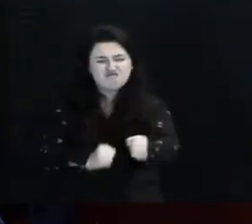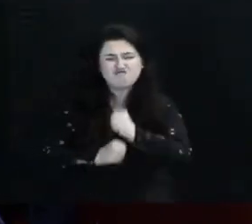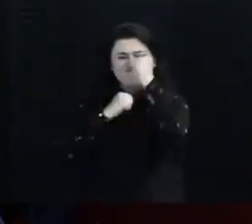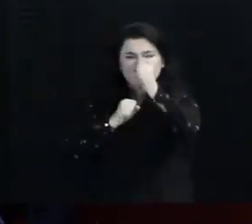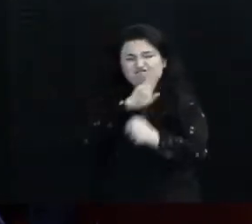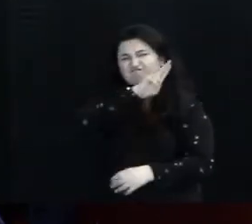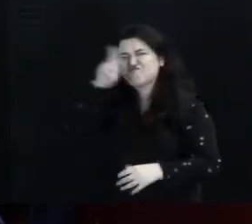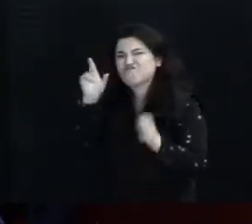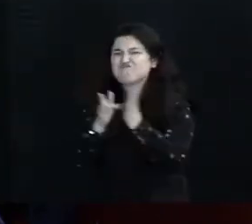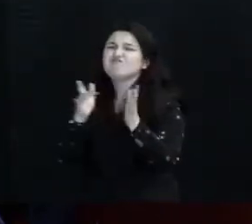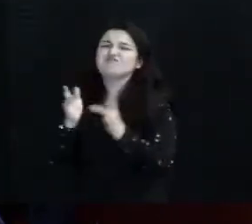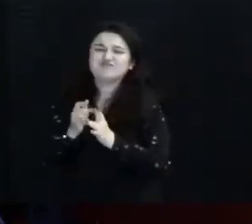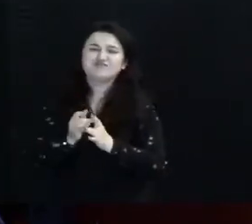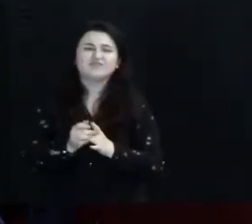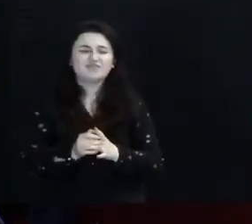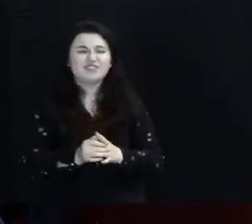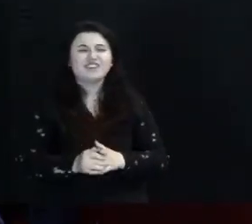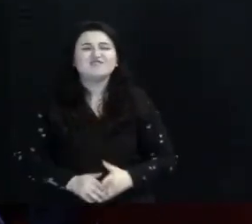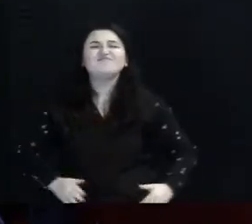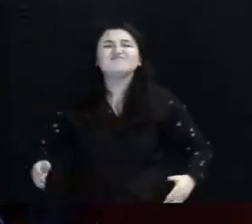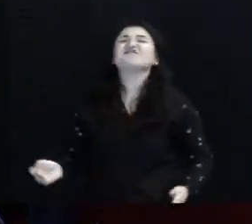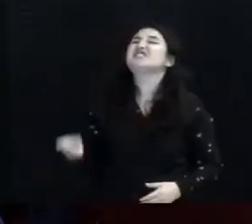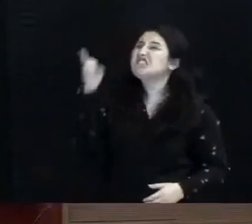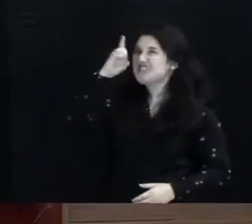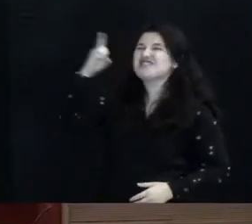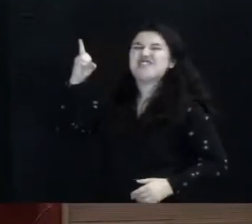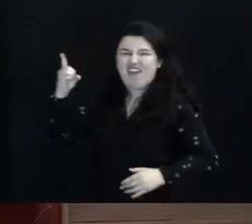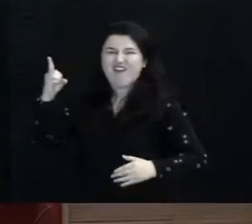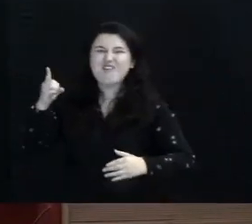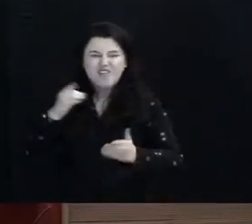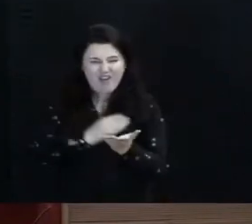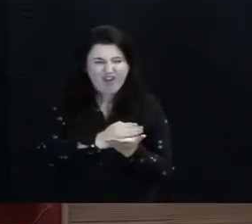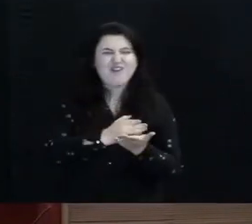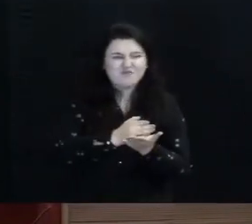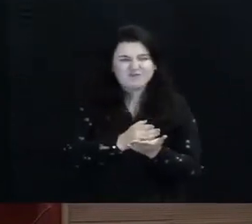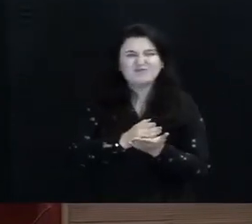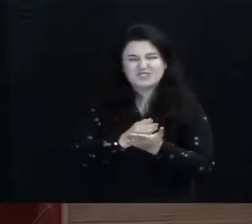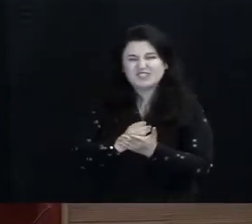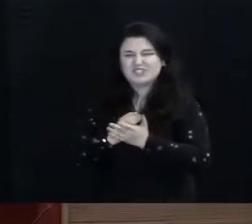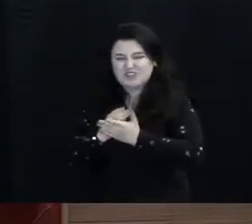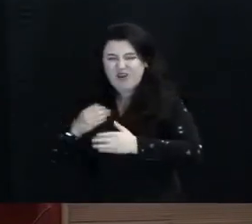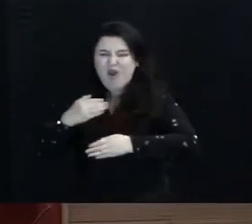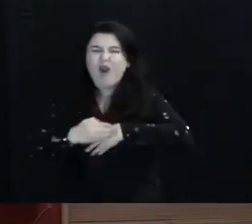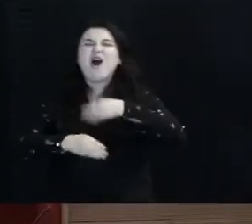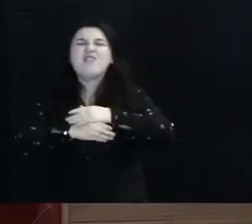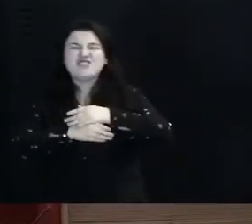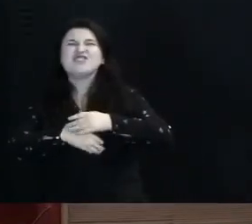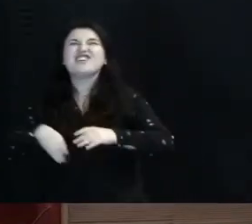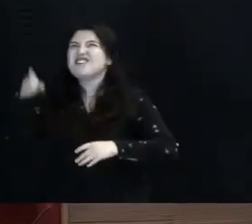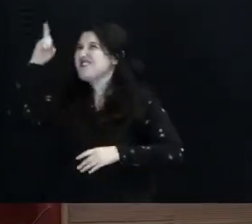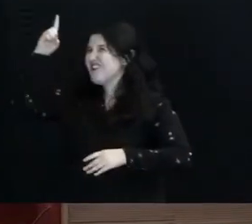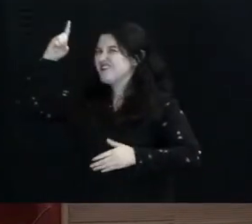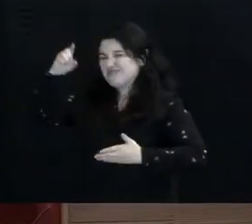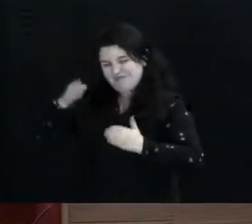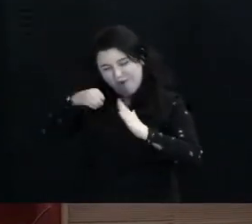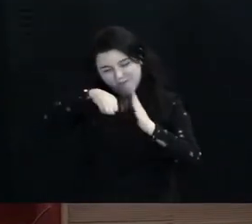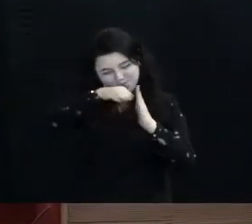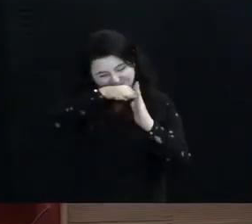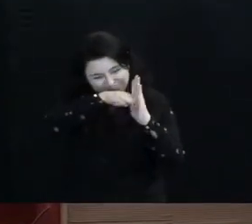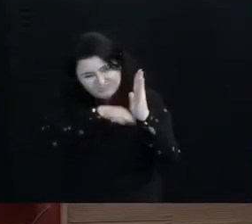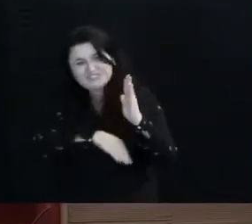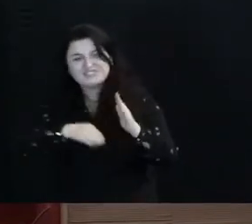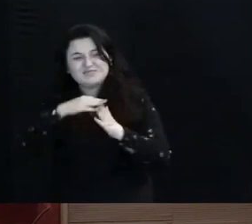Oh, Senhor, começou a obra e ele vai terminar, Adelino O câncer na bexiga vai desaparecer também